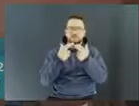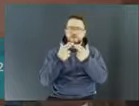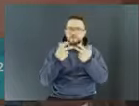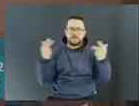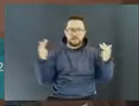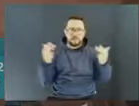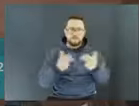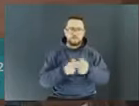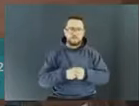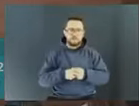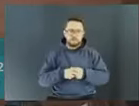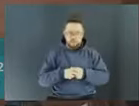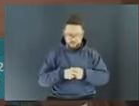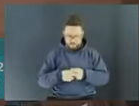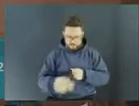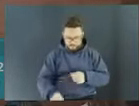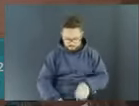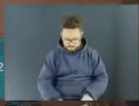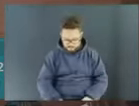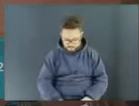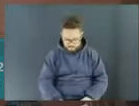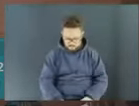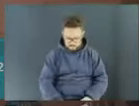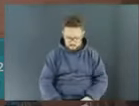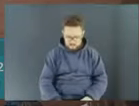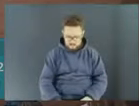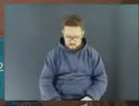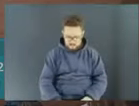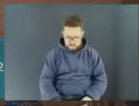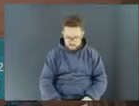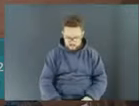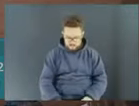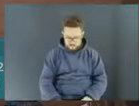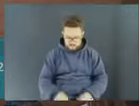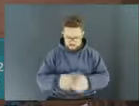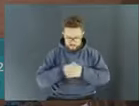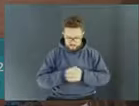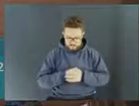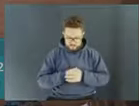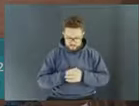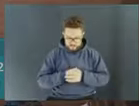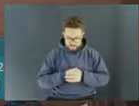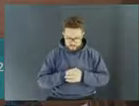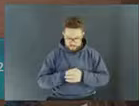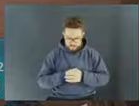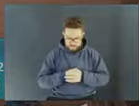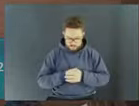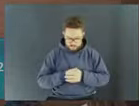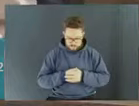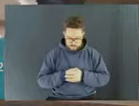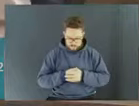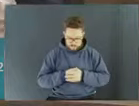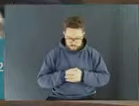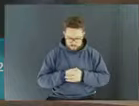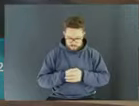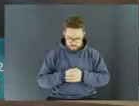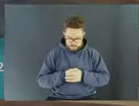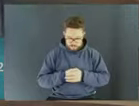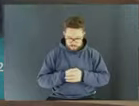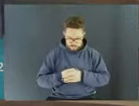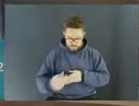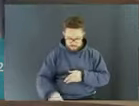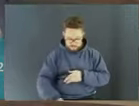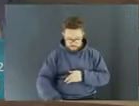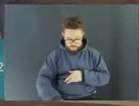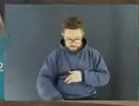Obrigado. Temos mais uma vereadora inscrita. A vereadora Indiara Barbosa. Bom dia a todos. Cumprimento